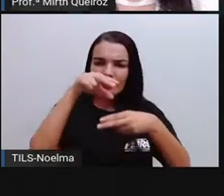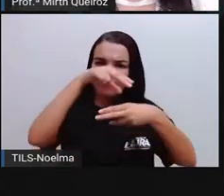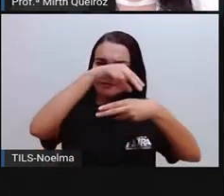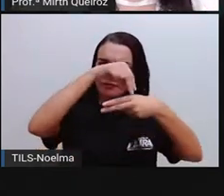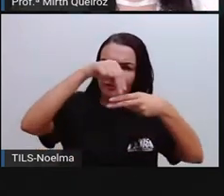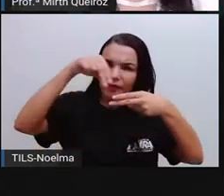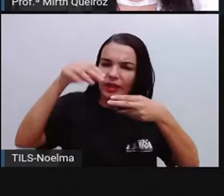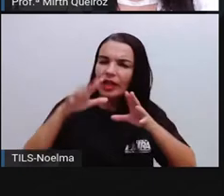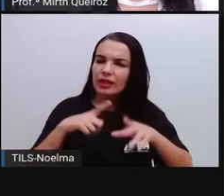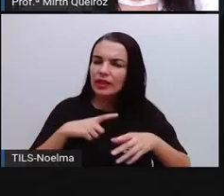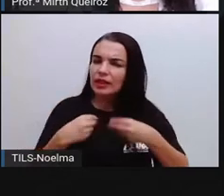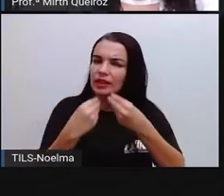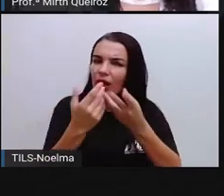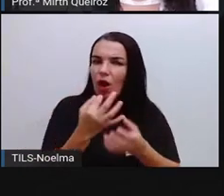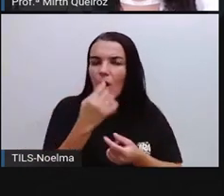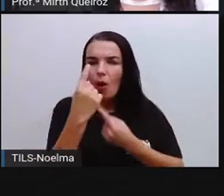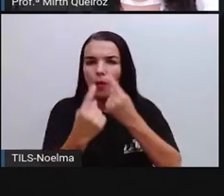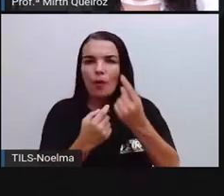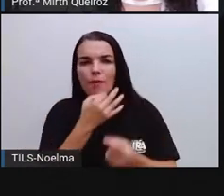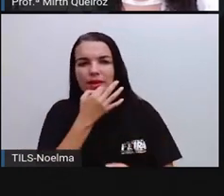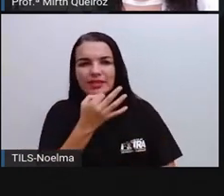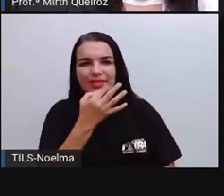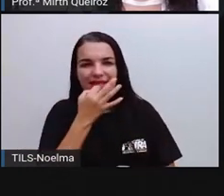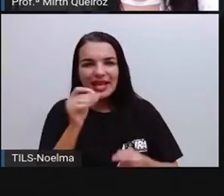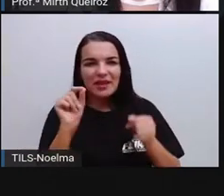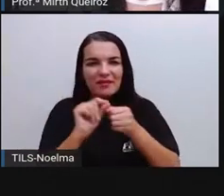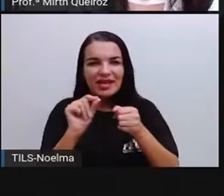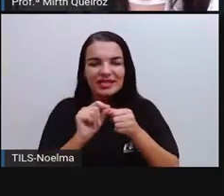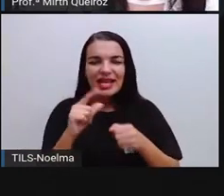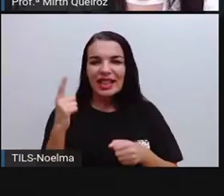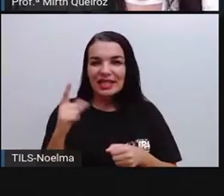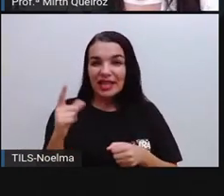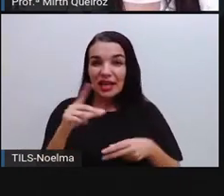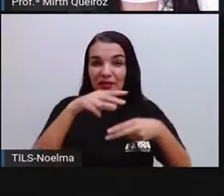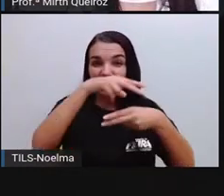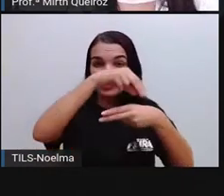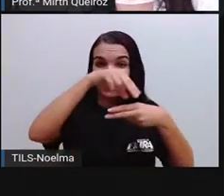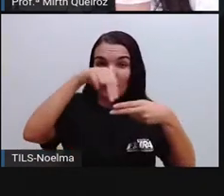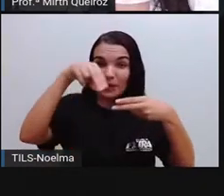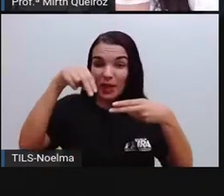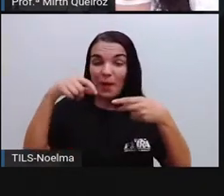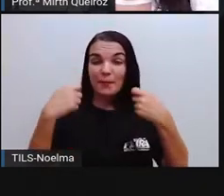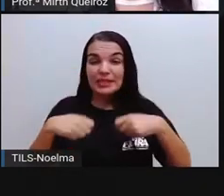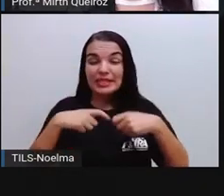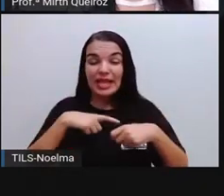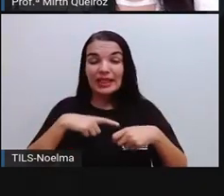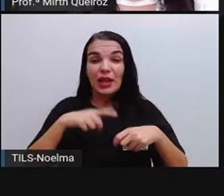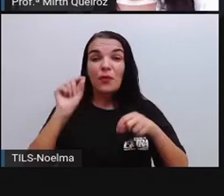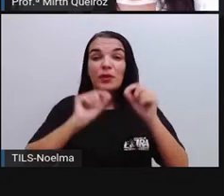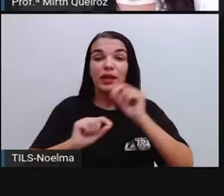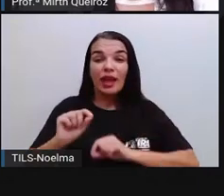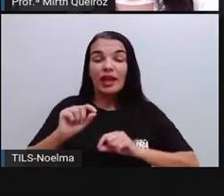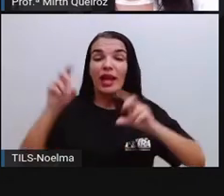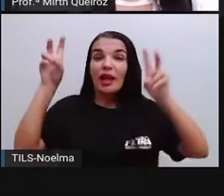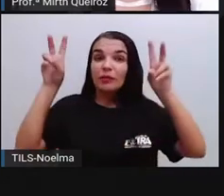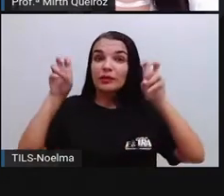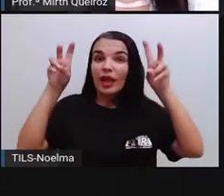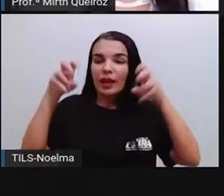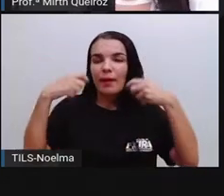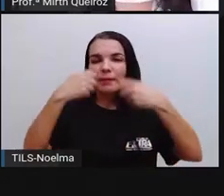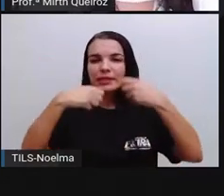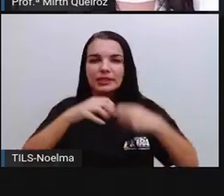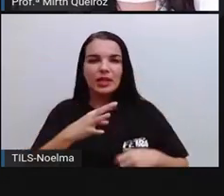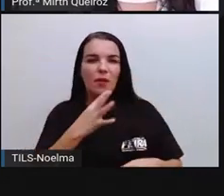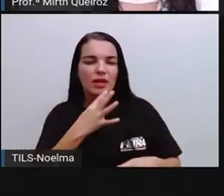algumas dicas para vocês, como se produzir a literatura de cordel, onde a gente tem que ter atenção em relação ao tema, tem que conhecer muito o